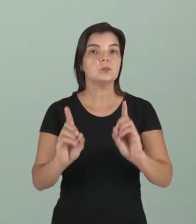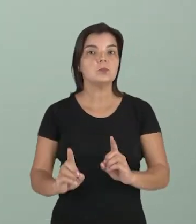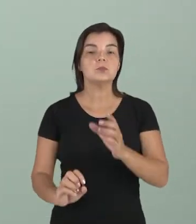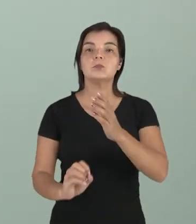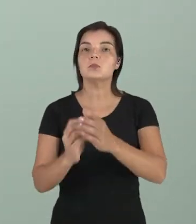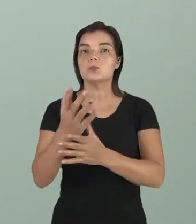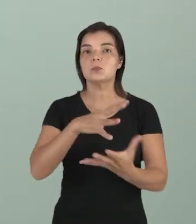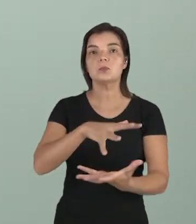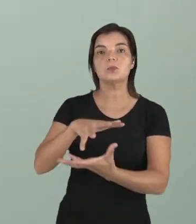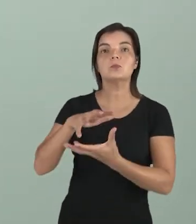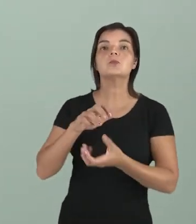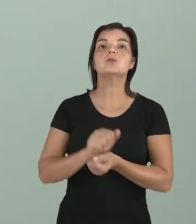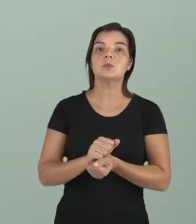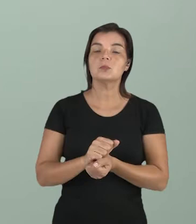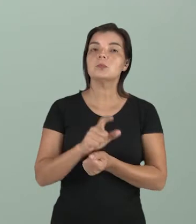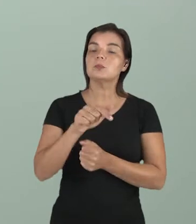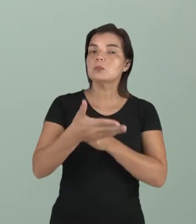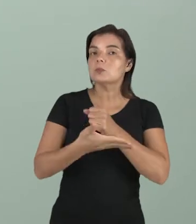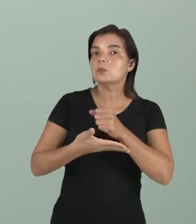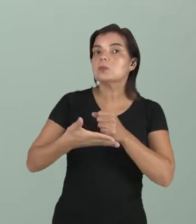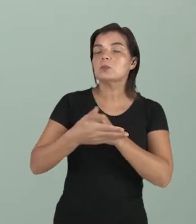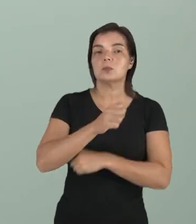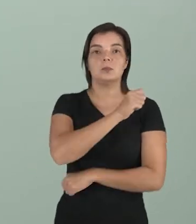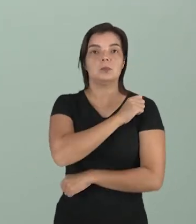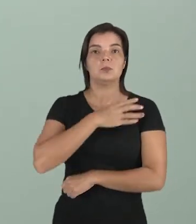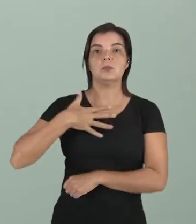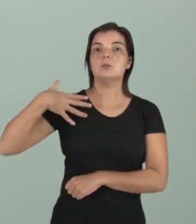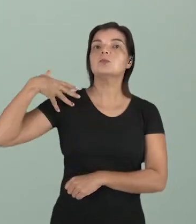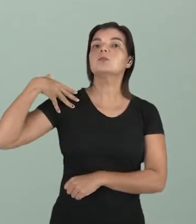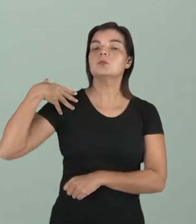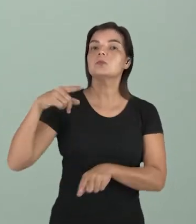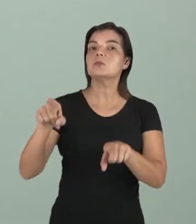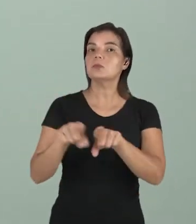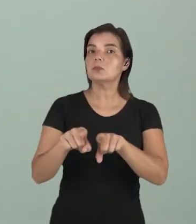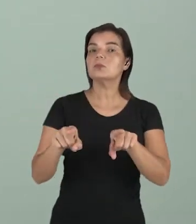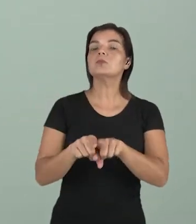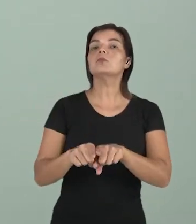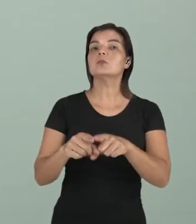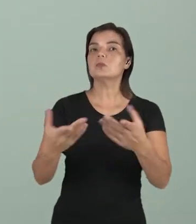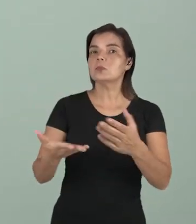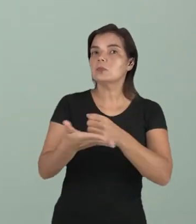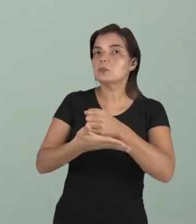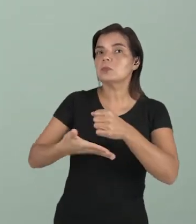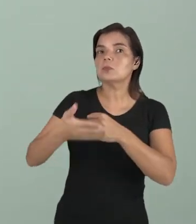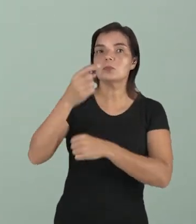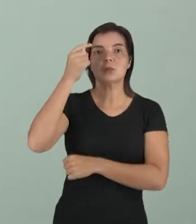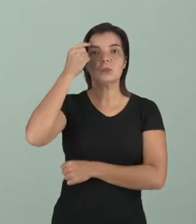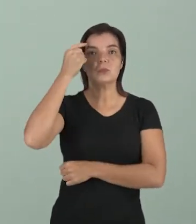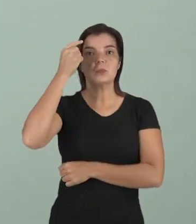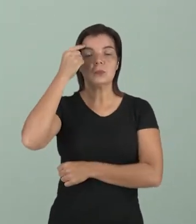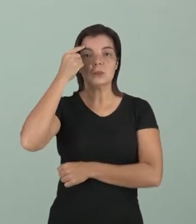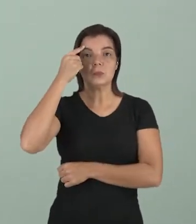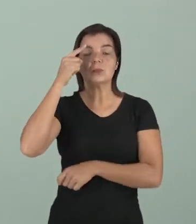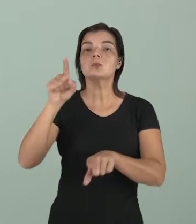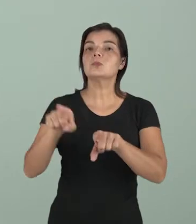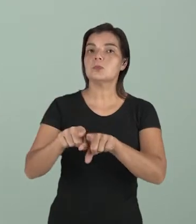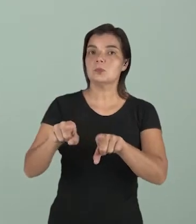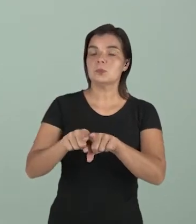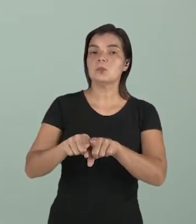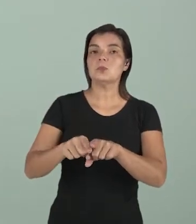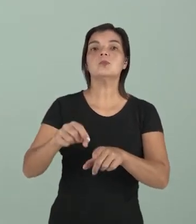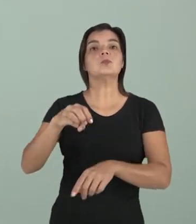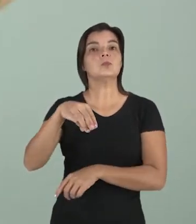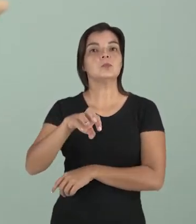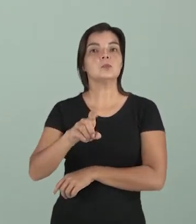deu origem ao universo. Então, essa base aristotélica que vai ser, que é a base do pensamento medieval, Então,